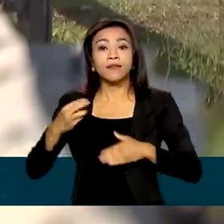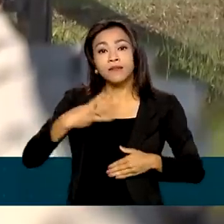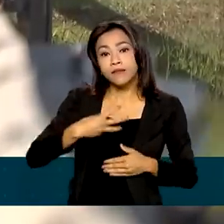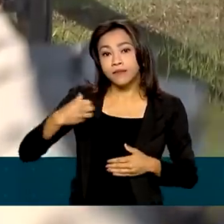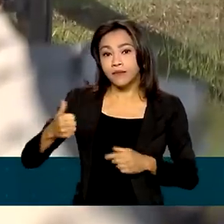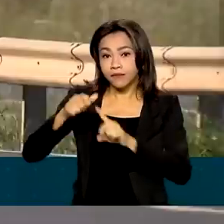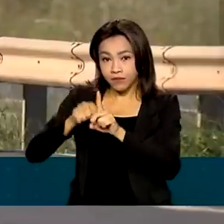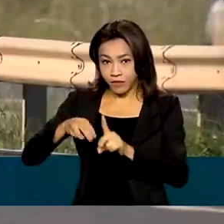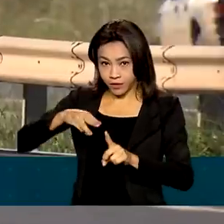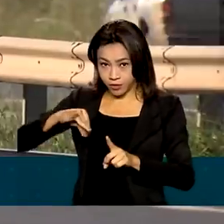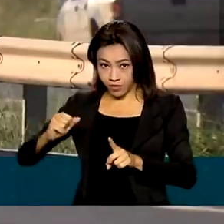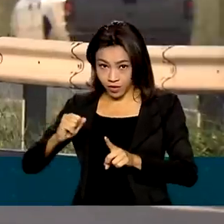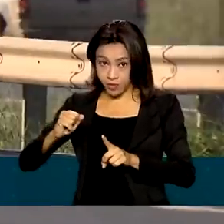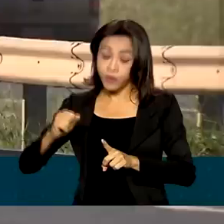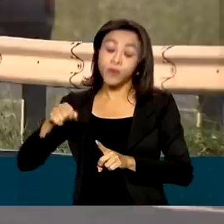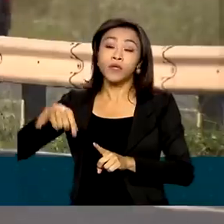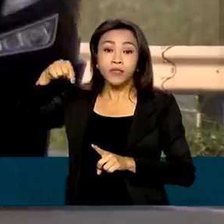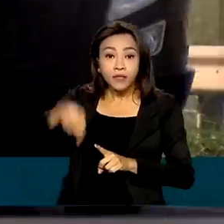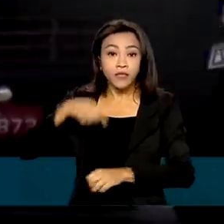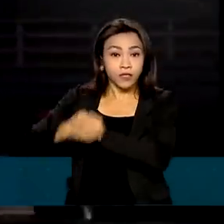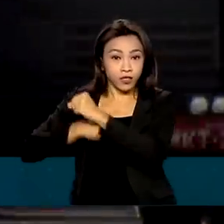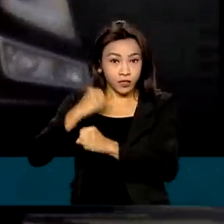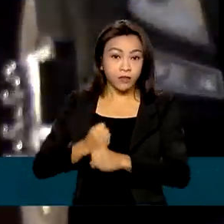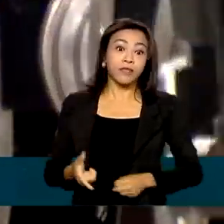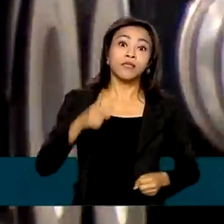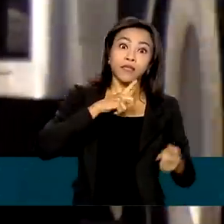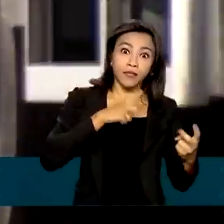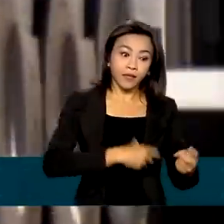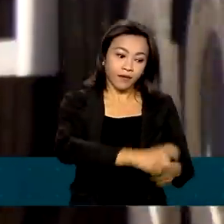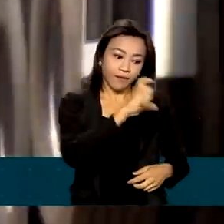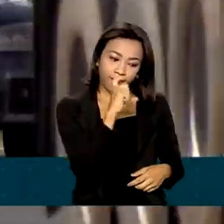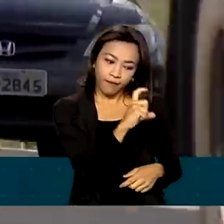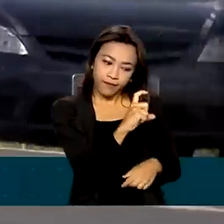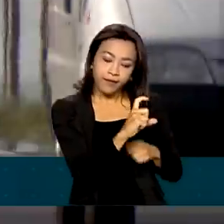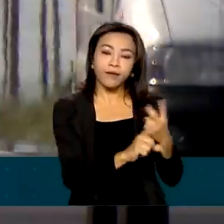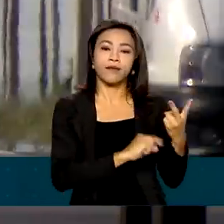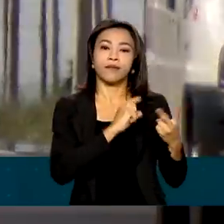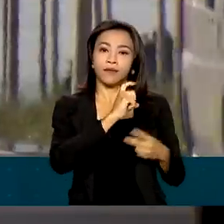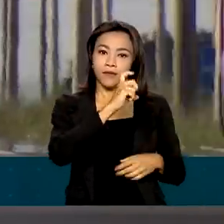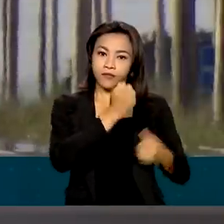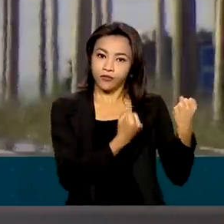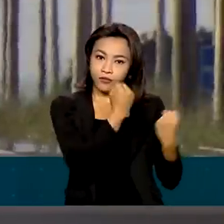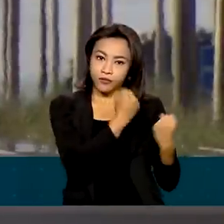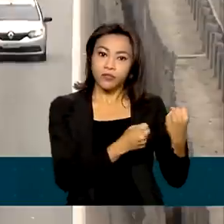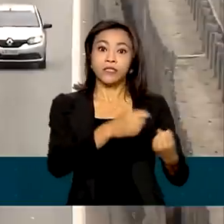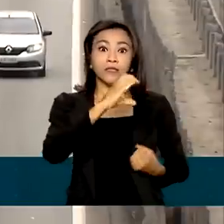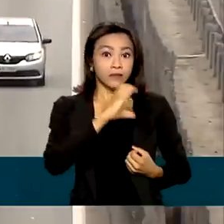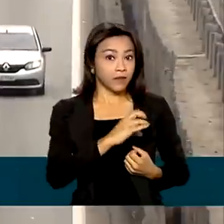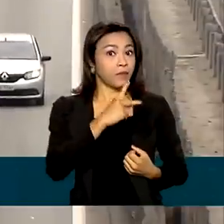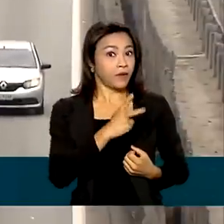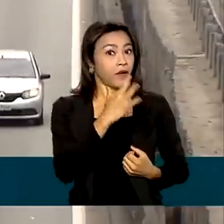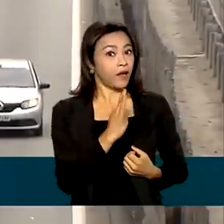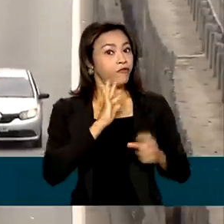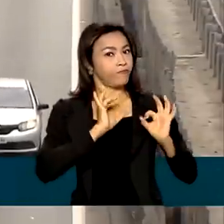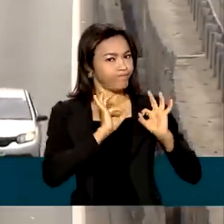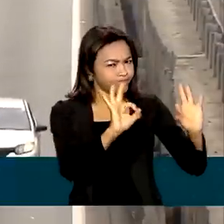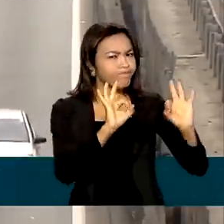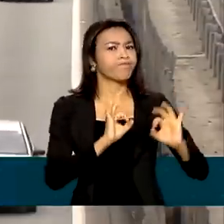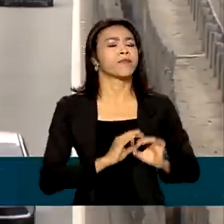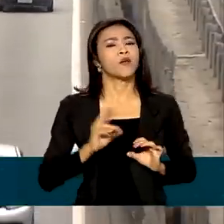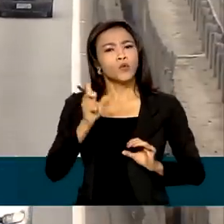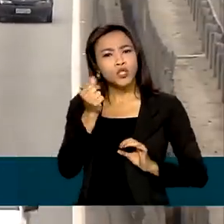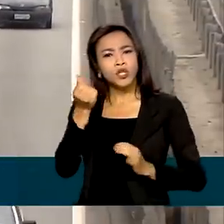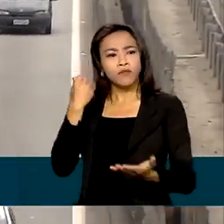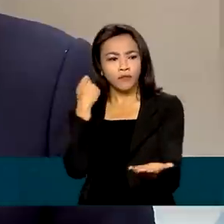maio de 2022 e com carteira de habilitação e CPF válidos. O dinheiro será liberado pela